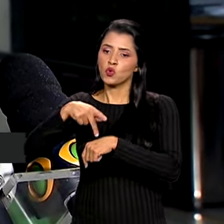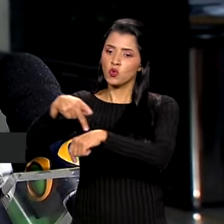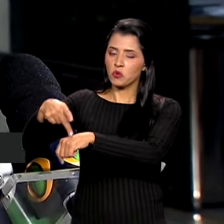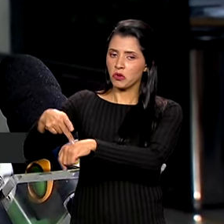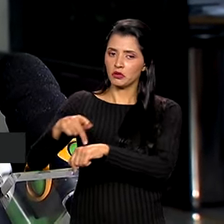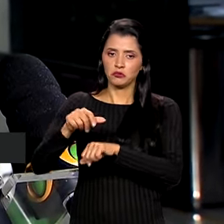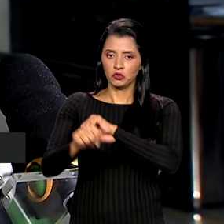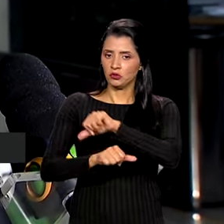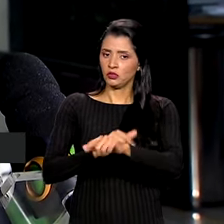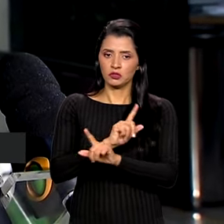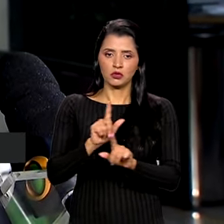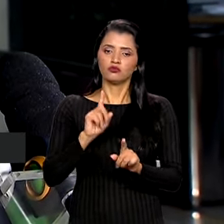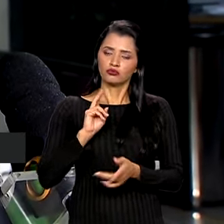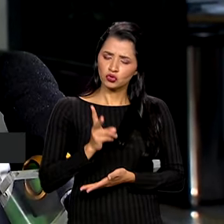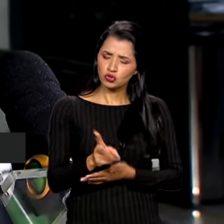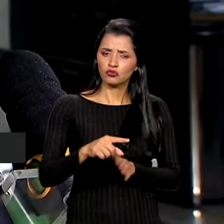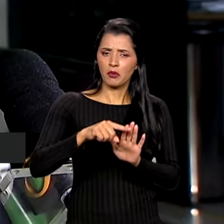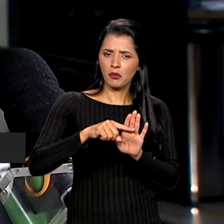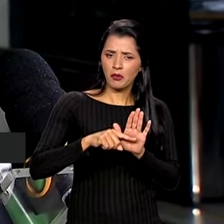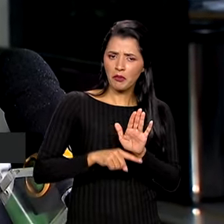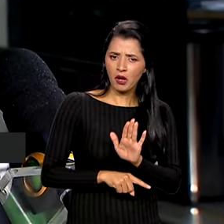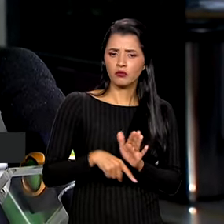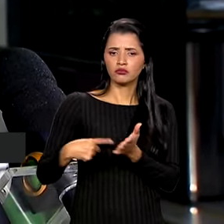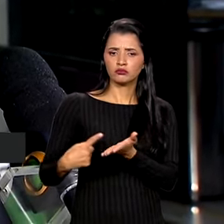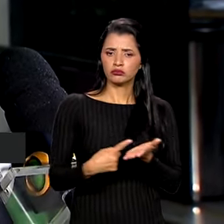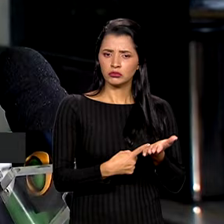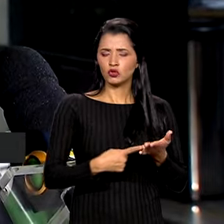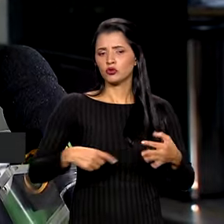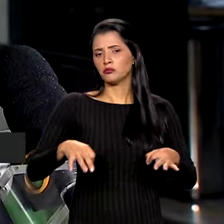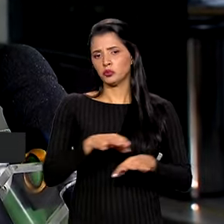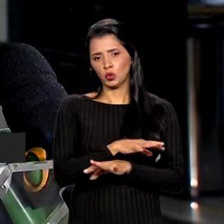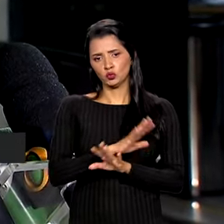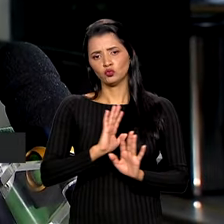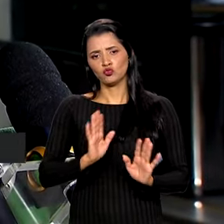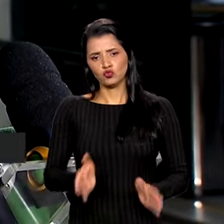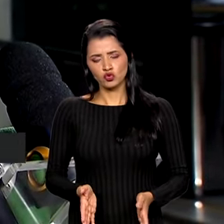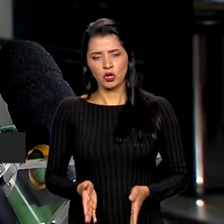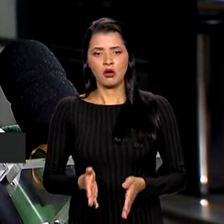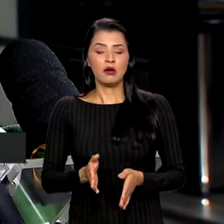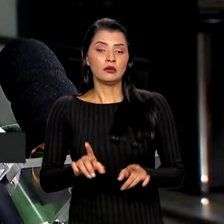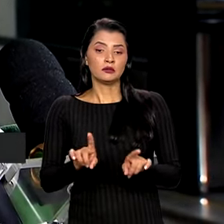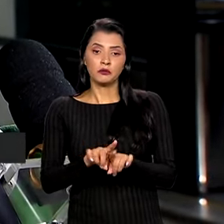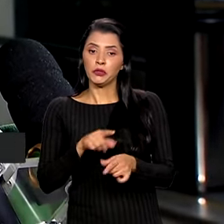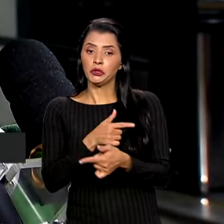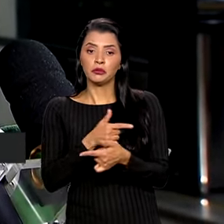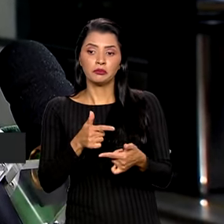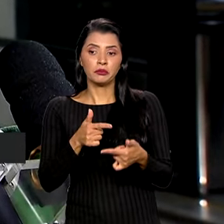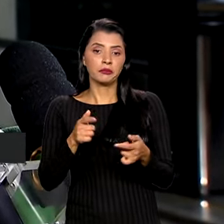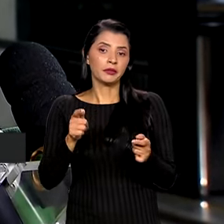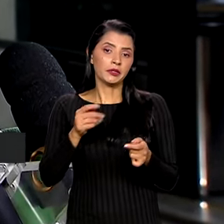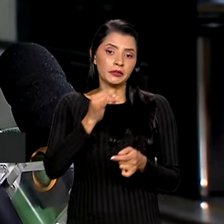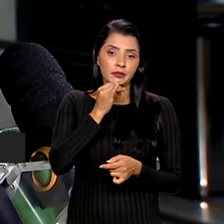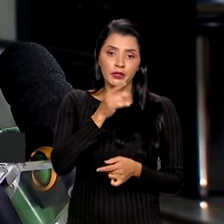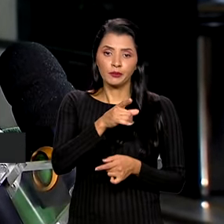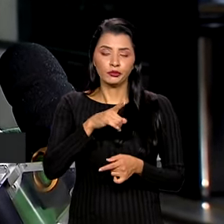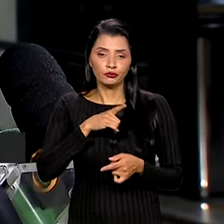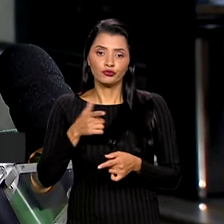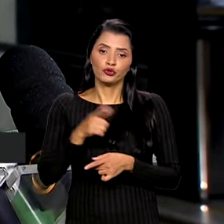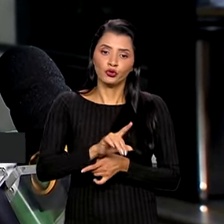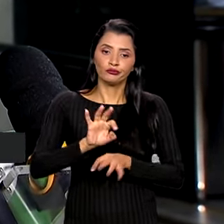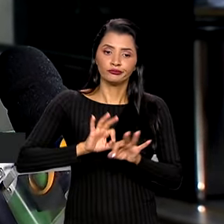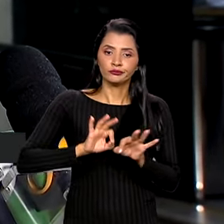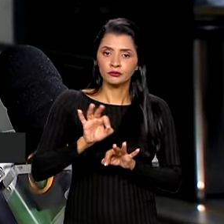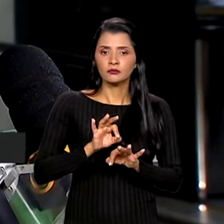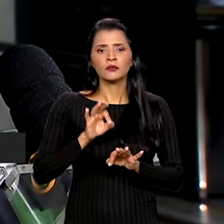cogitado e não há nenhuma possibilidade também de replanejar